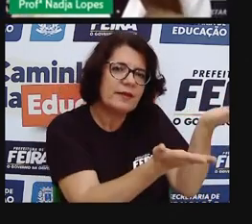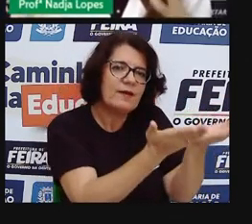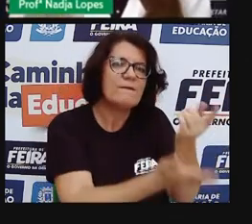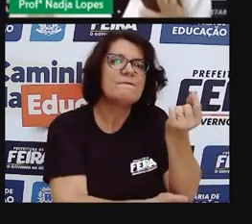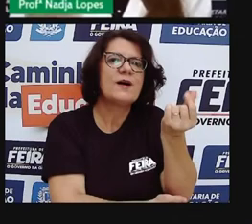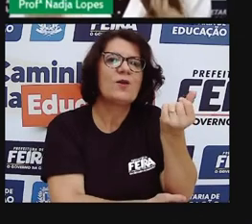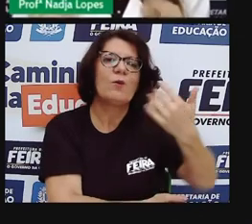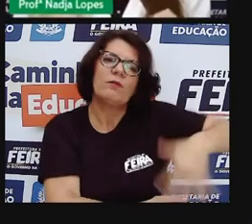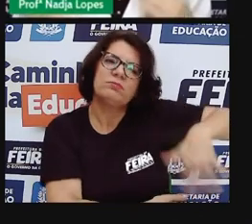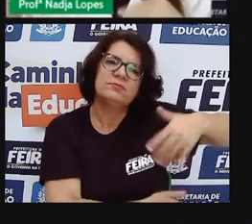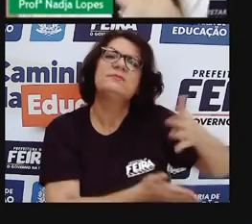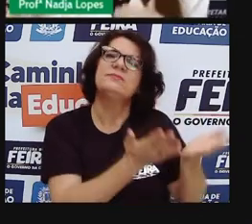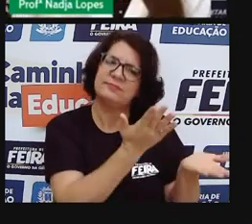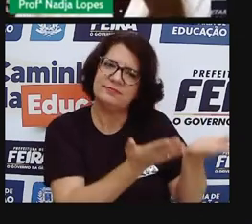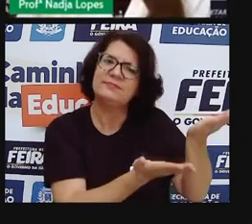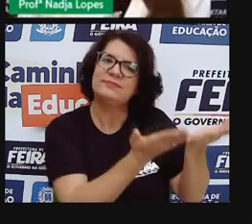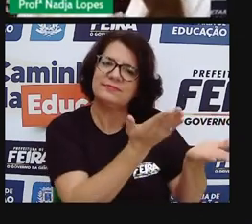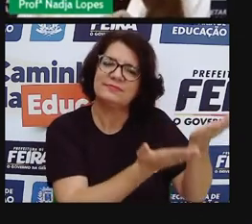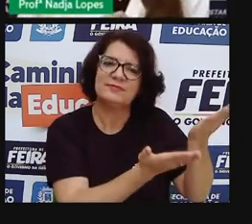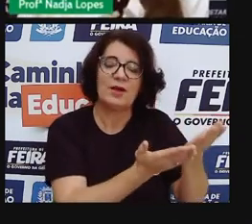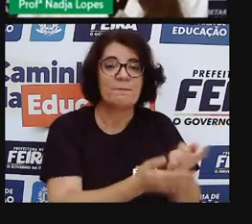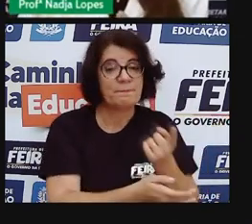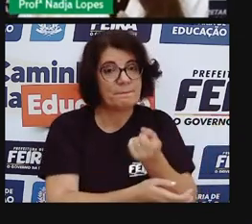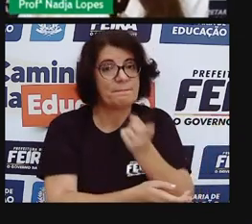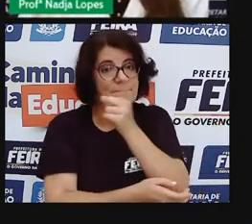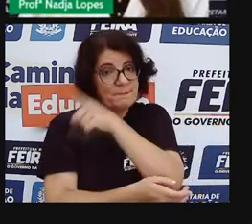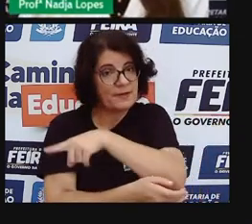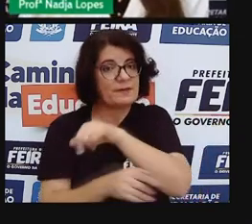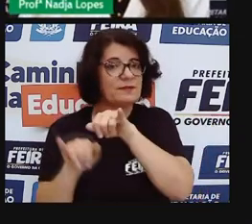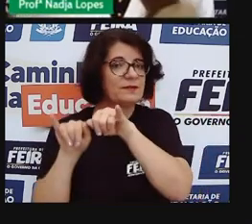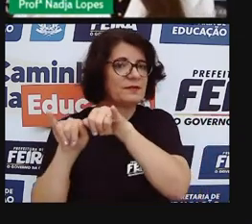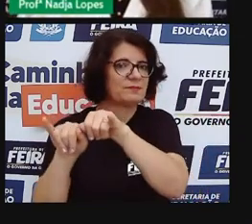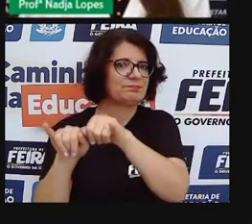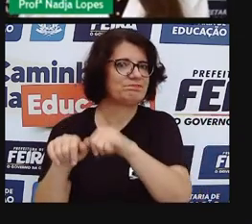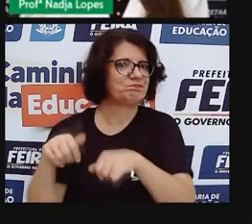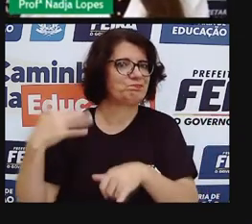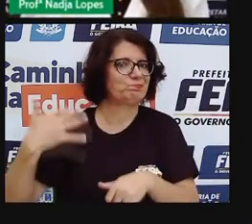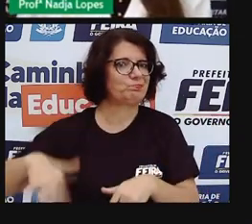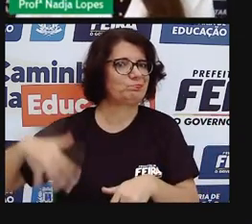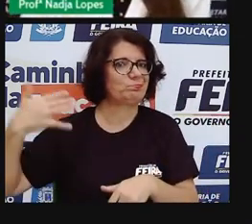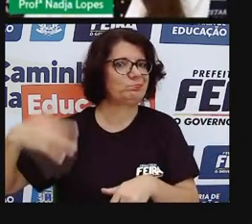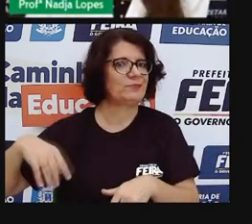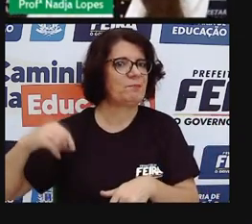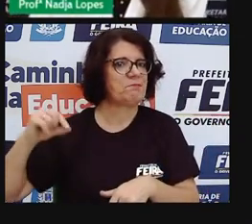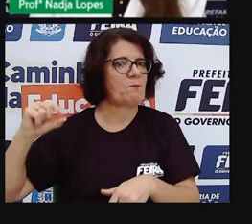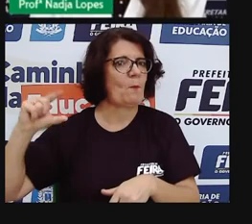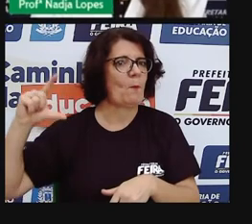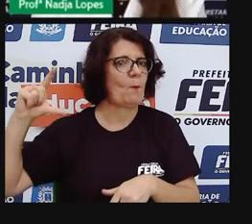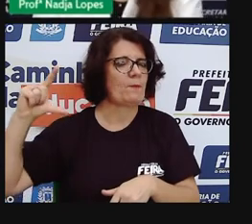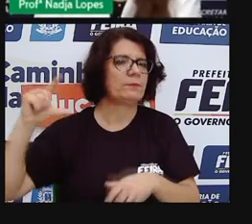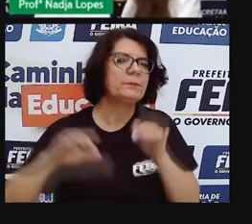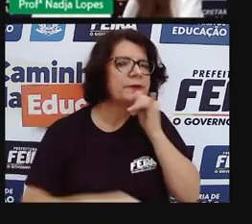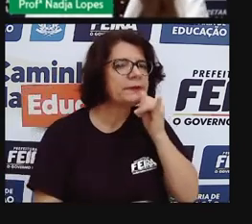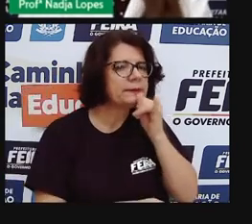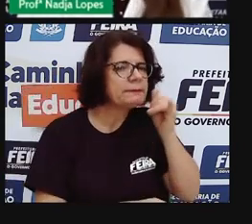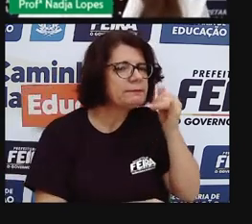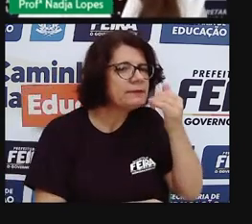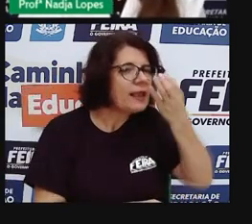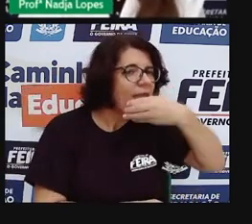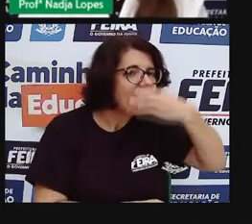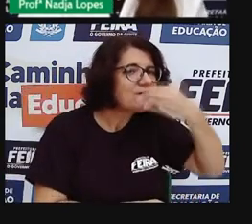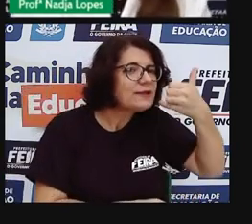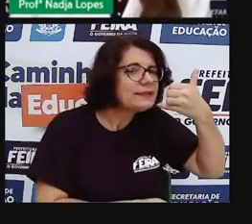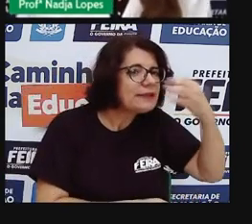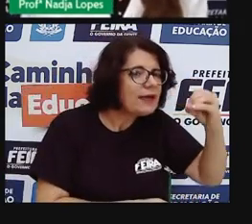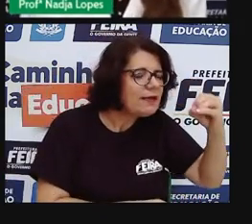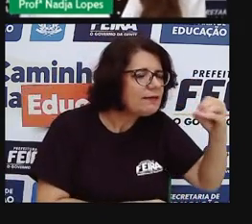preço, né, tem esse equilíbrio entre eles, mas a gente consegue um local, às vezes, são 10 laranjas por aquele preço, na